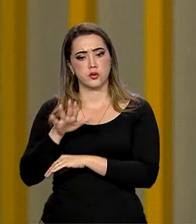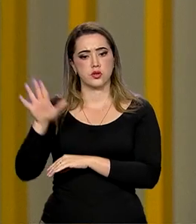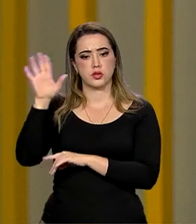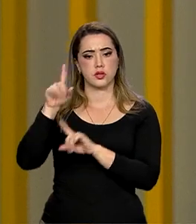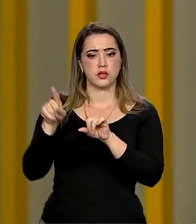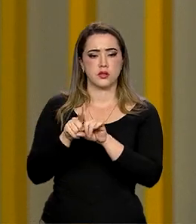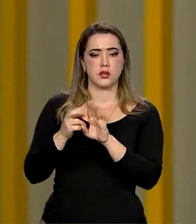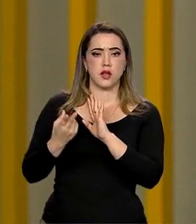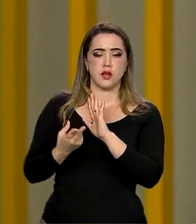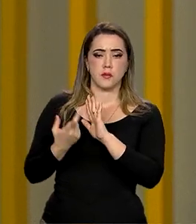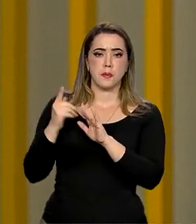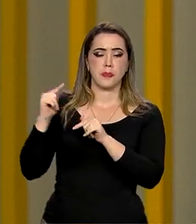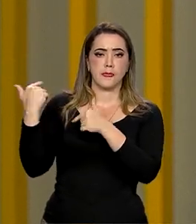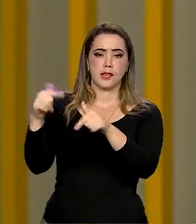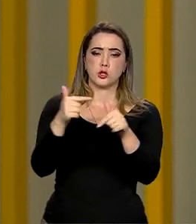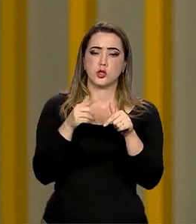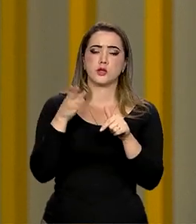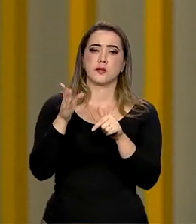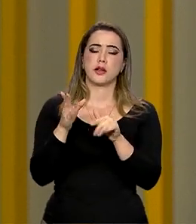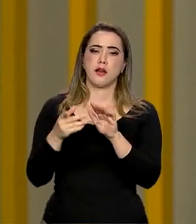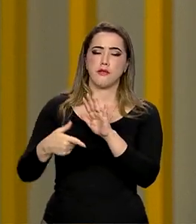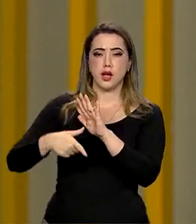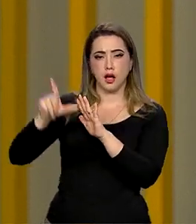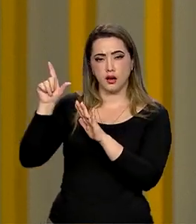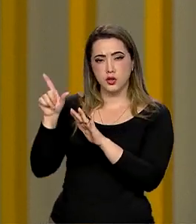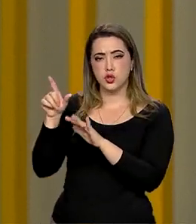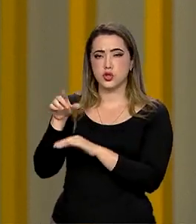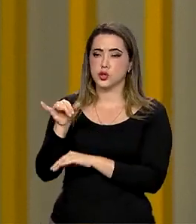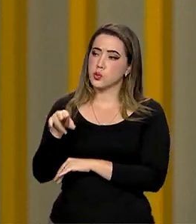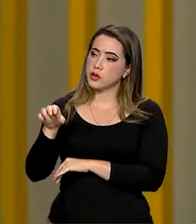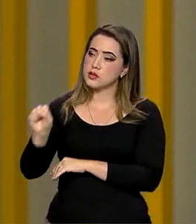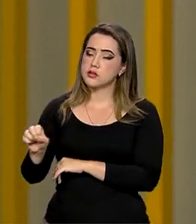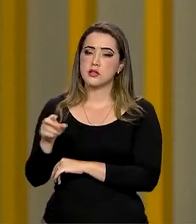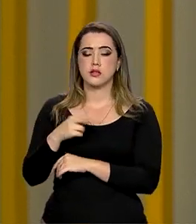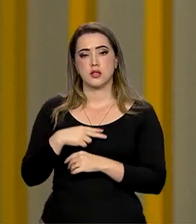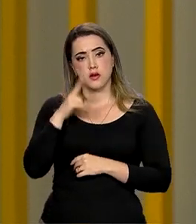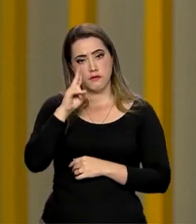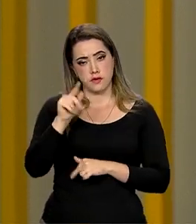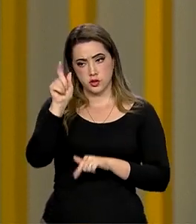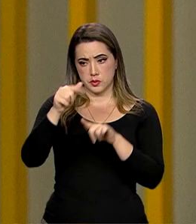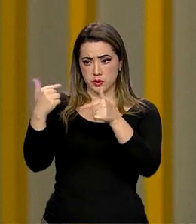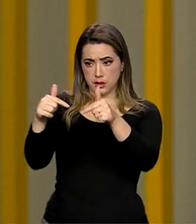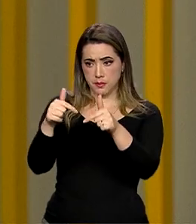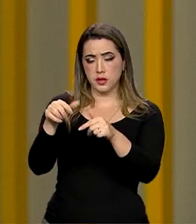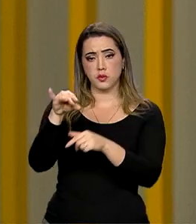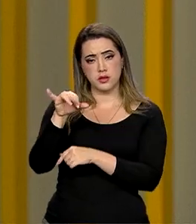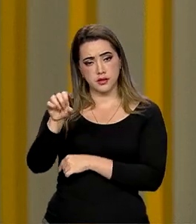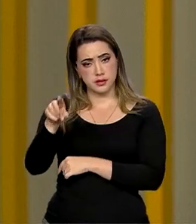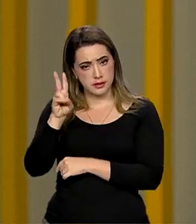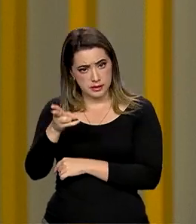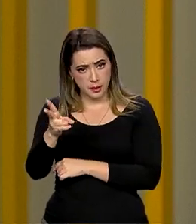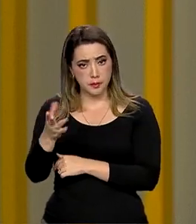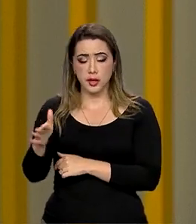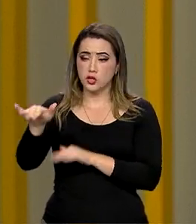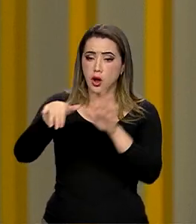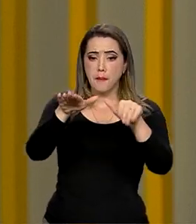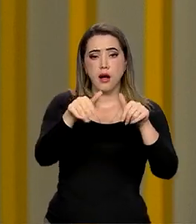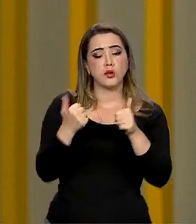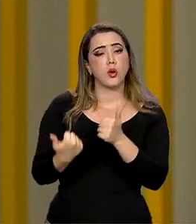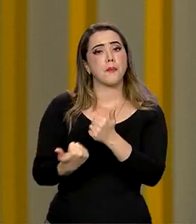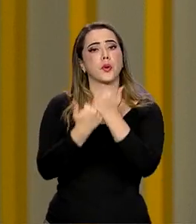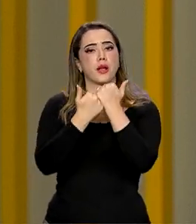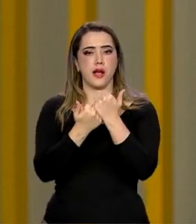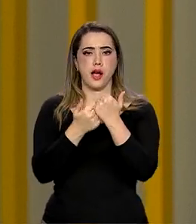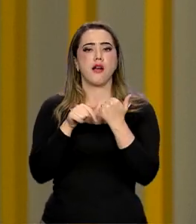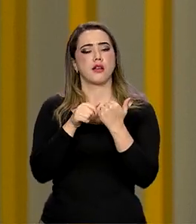assumir esse honroso local, sempre que são chamados a ajudar, a entregar